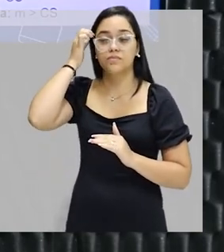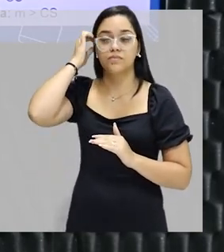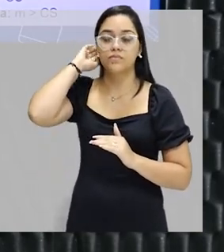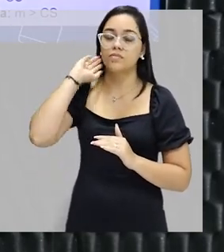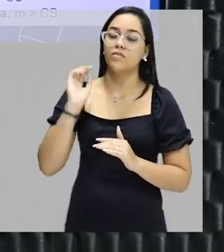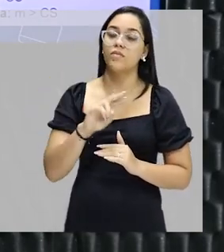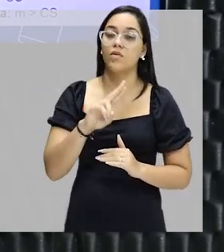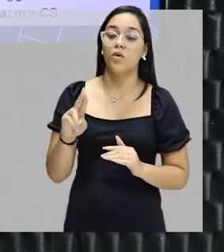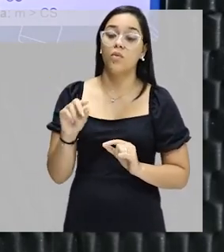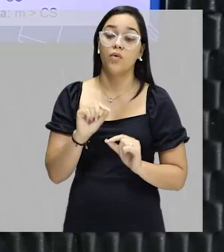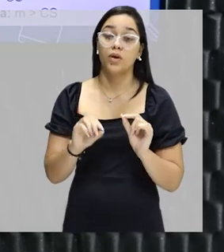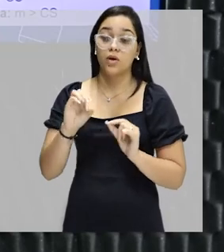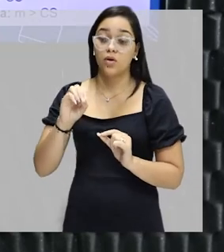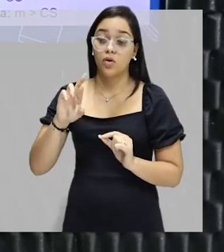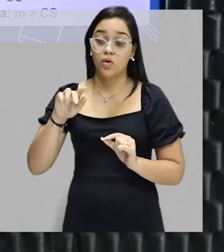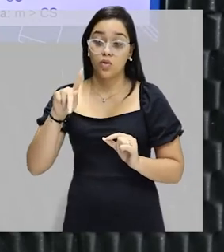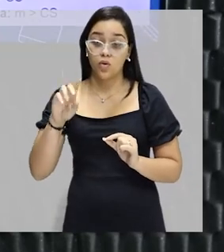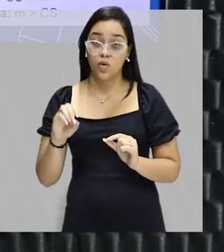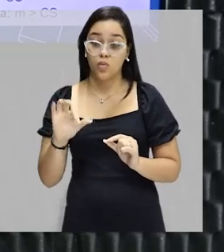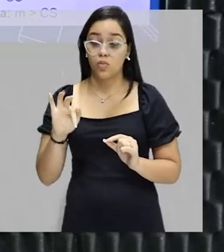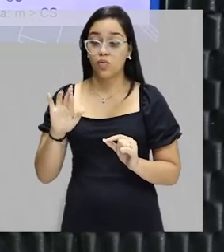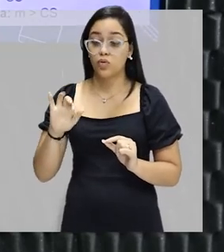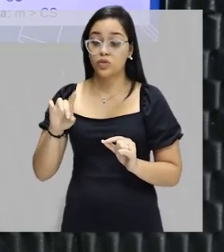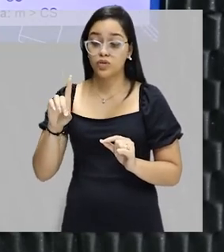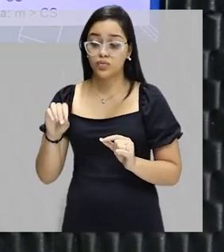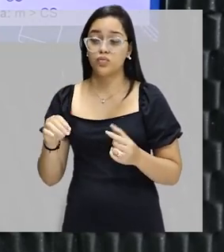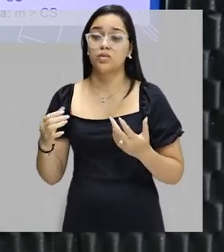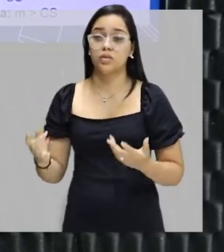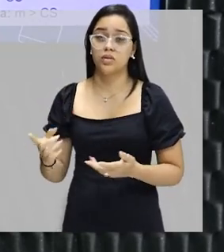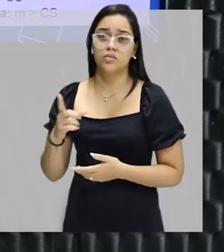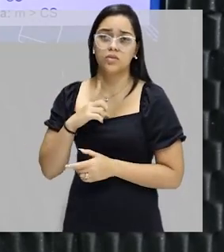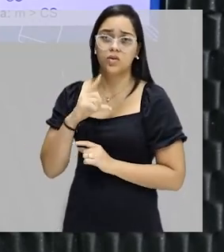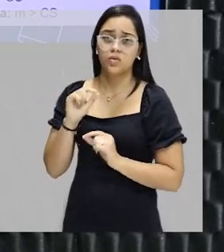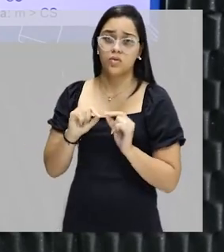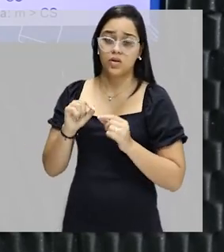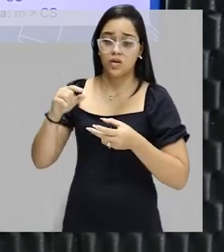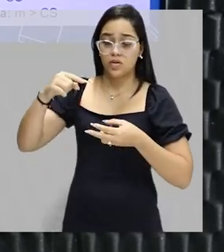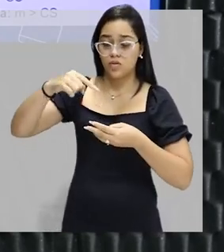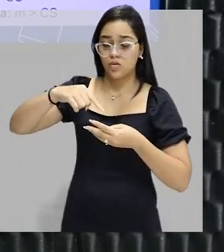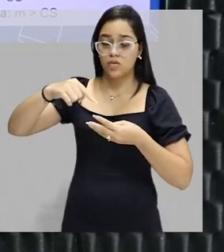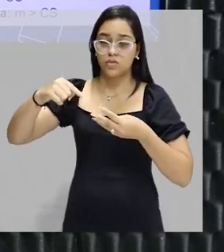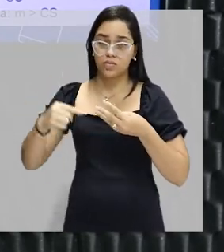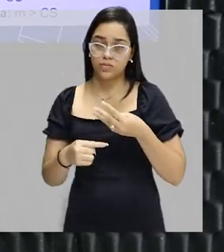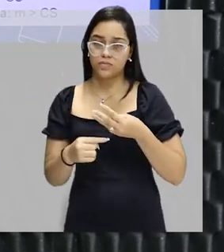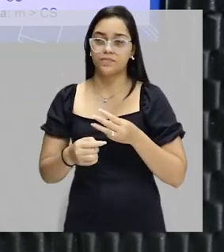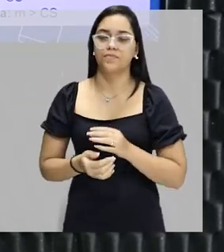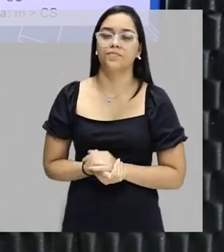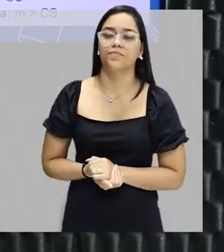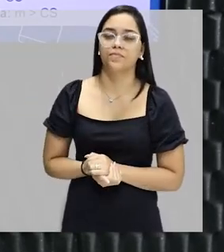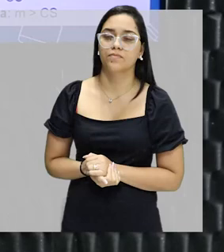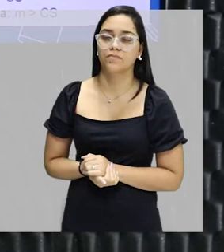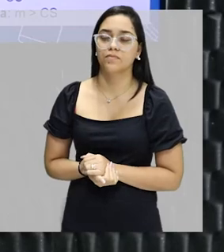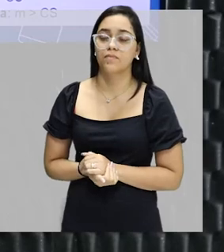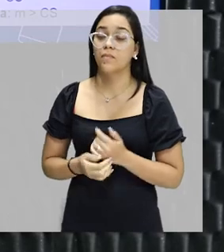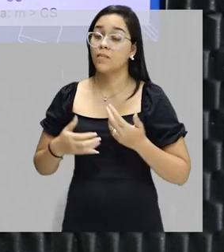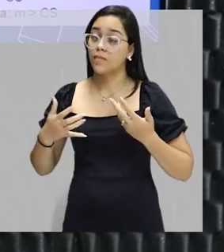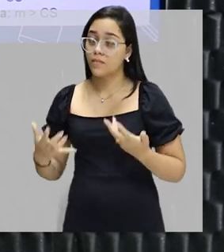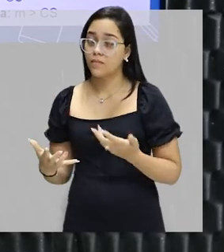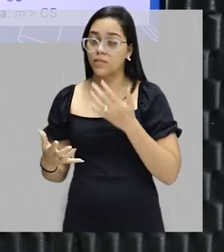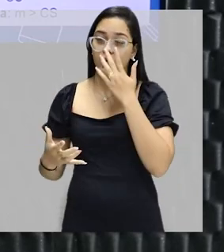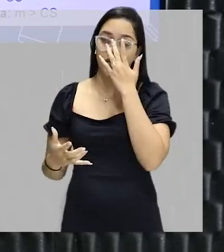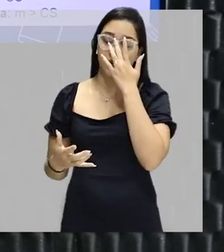corpo de fundo, beleza? Então, eu tenho agora uma solução saturada com corpo de fundo. Agora,